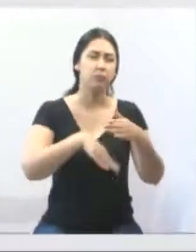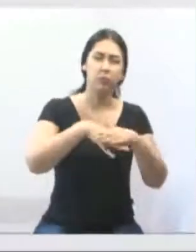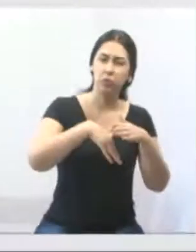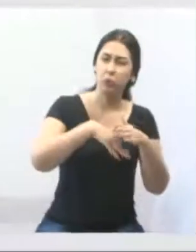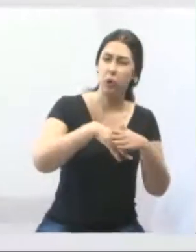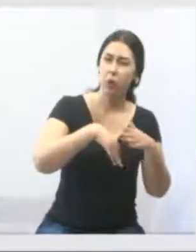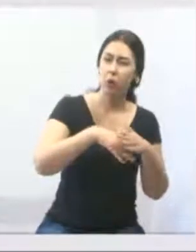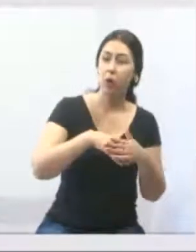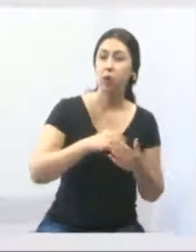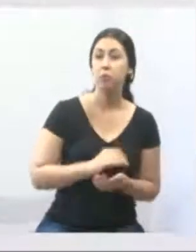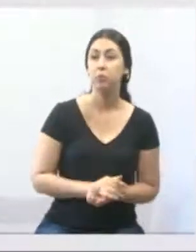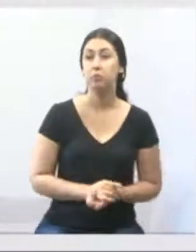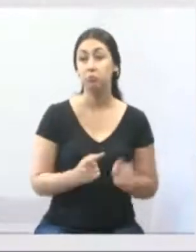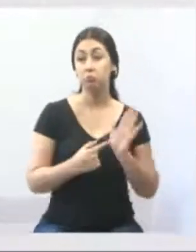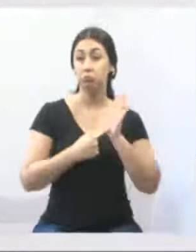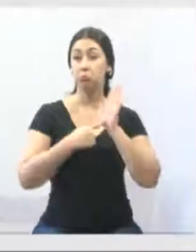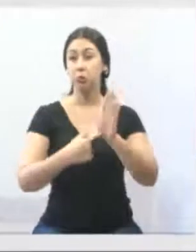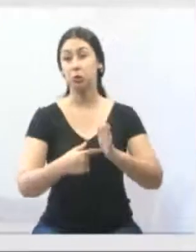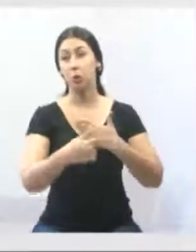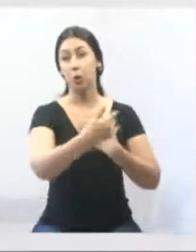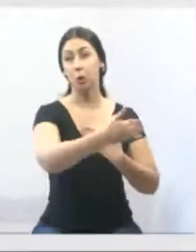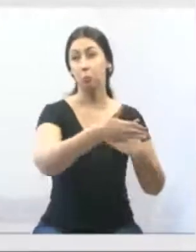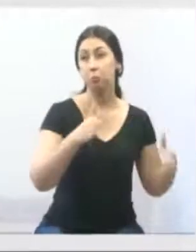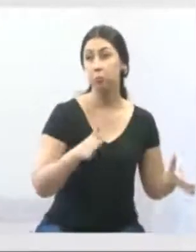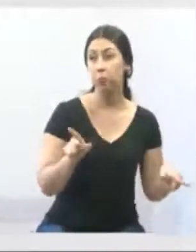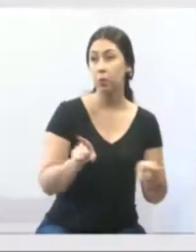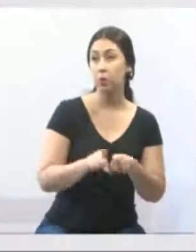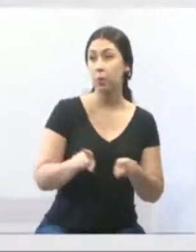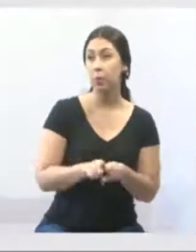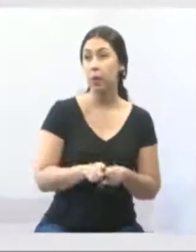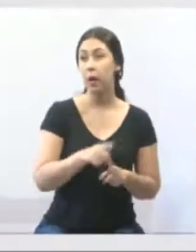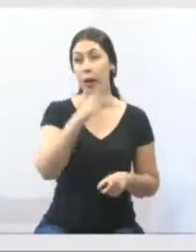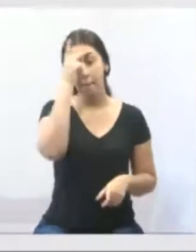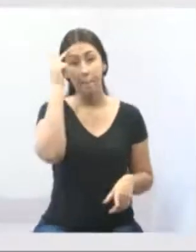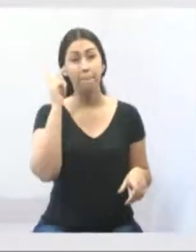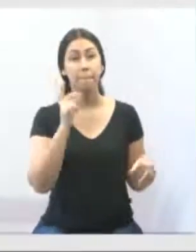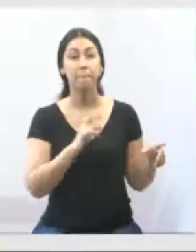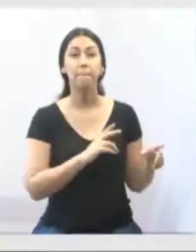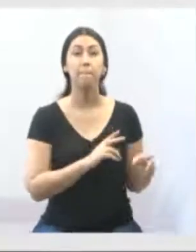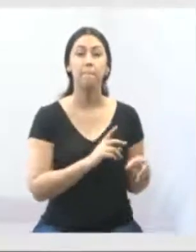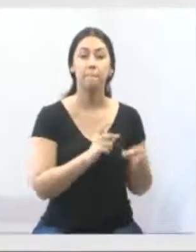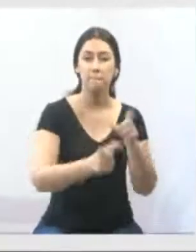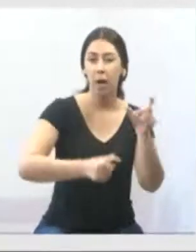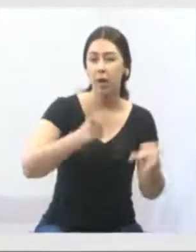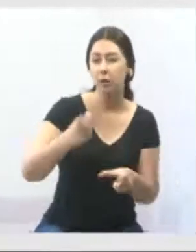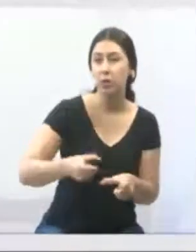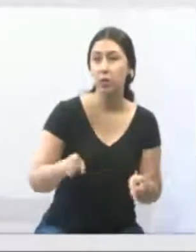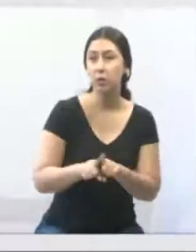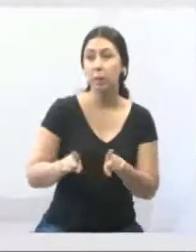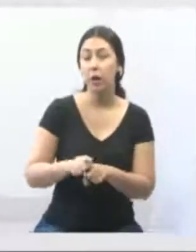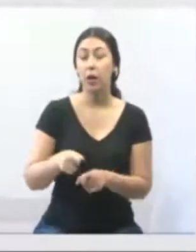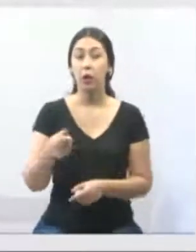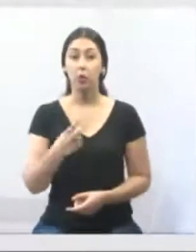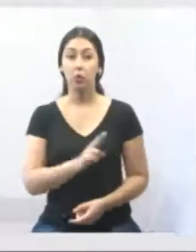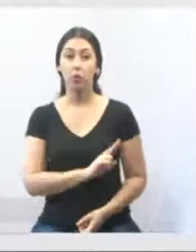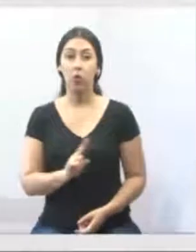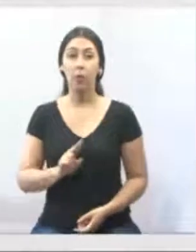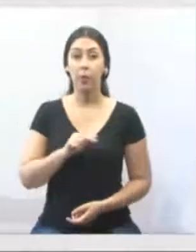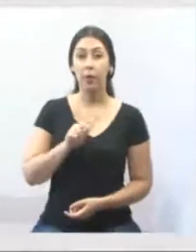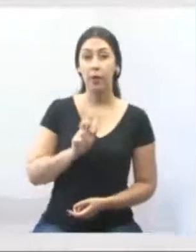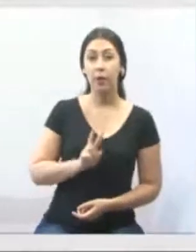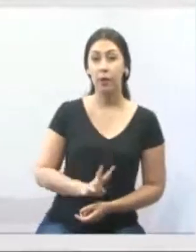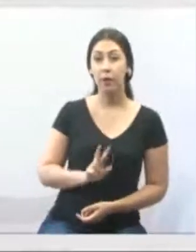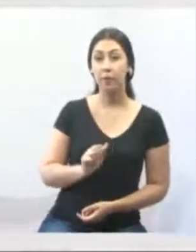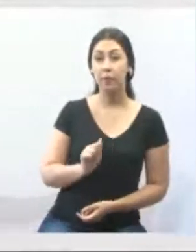aí está um pouquinho do campo, o pessoal ali do Paraíso, Vaguinho, nosso parceiro também, é o outro Vaguinho, tá, o